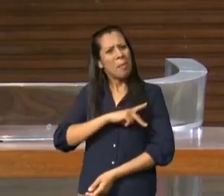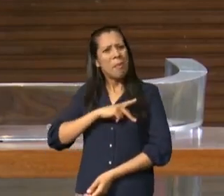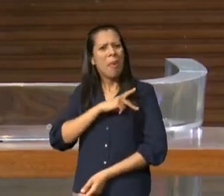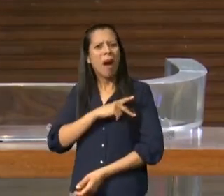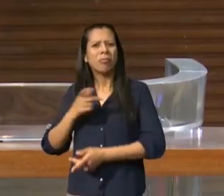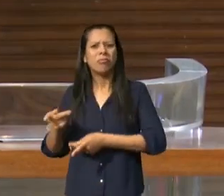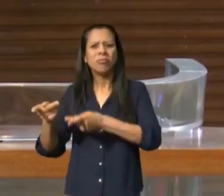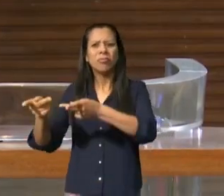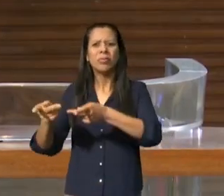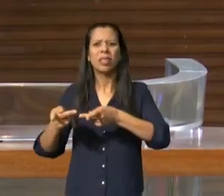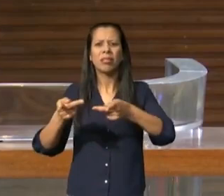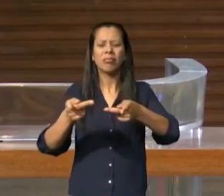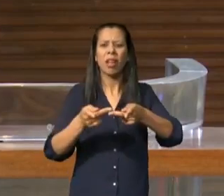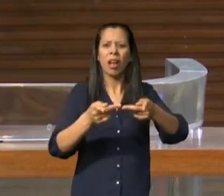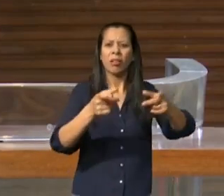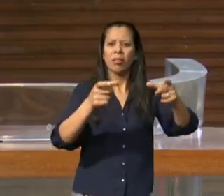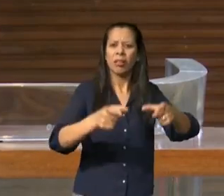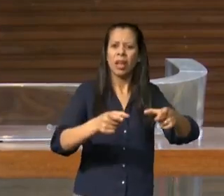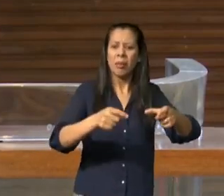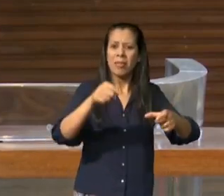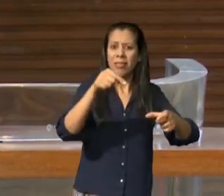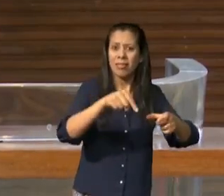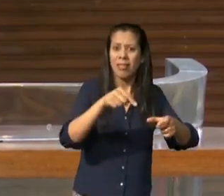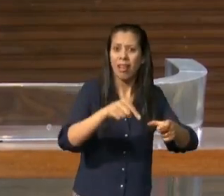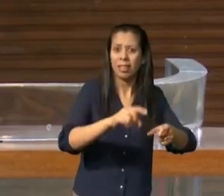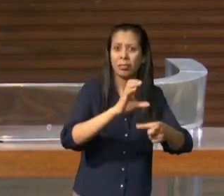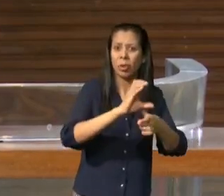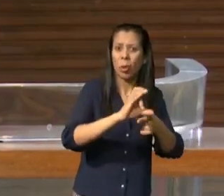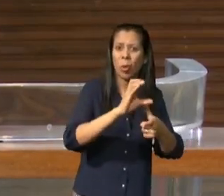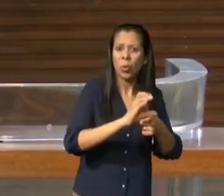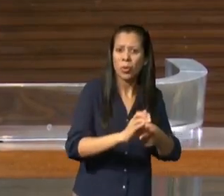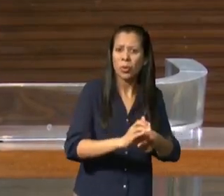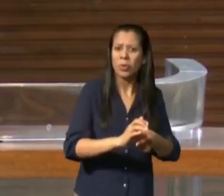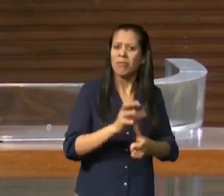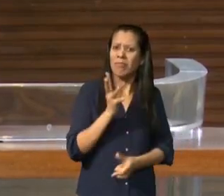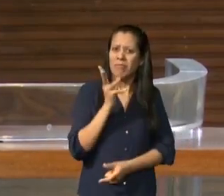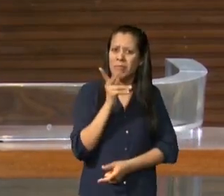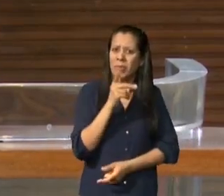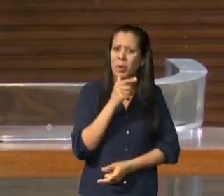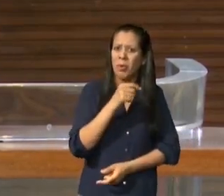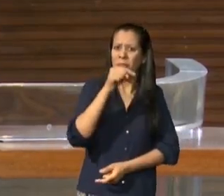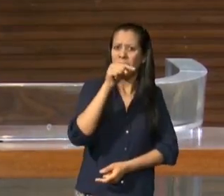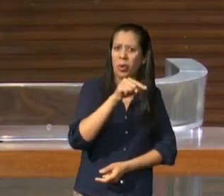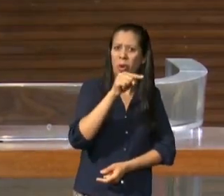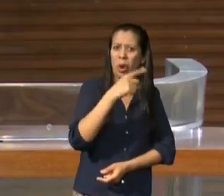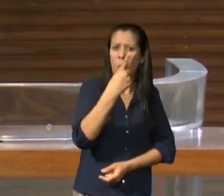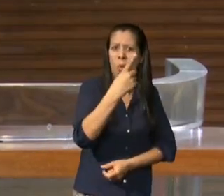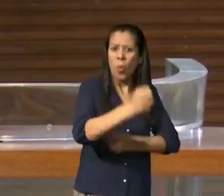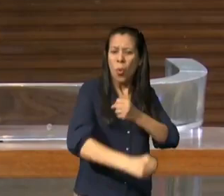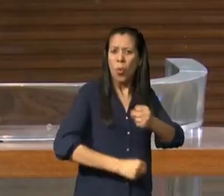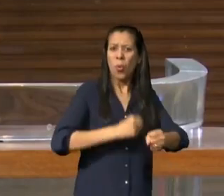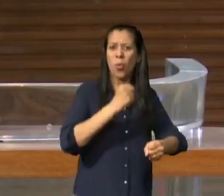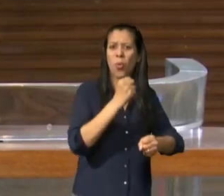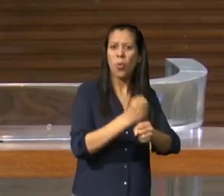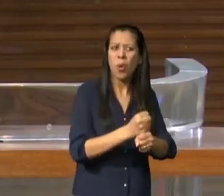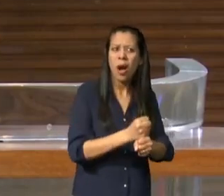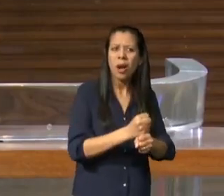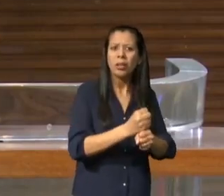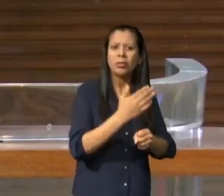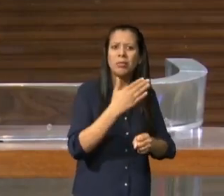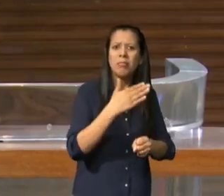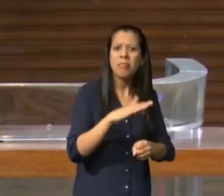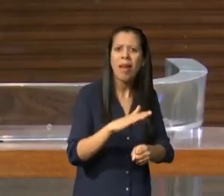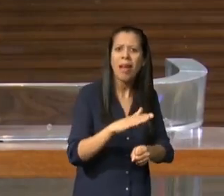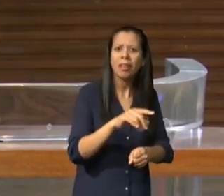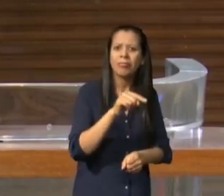Paulo permaneceu na primeira vez que esteve em Corinto cerca de um ano e meio e ficou em Corinto um ano e meio